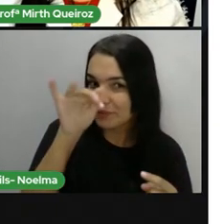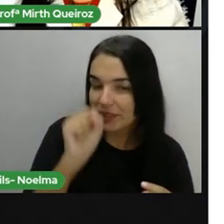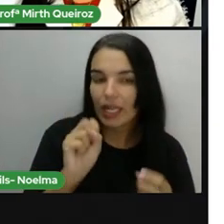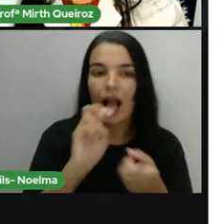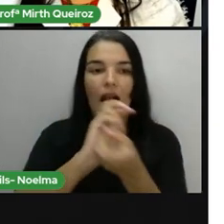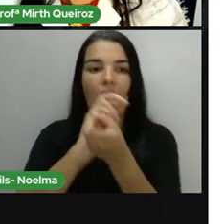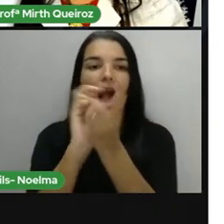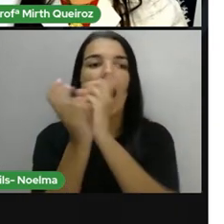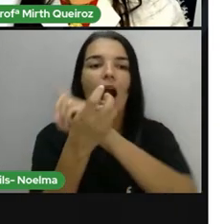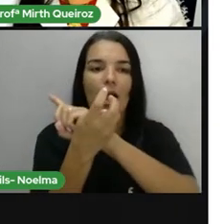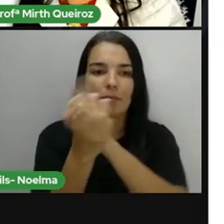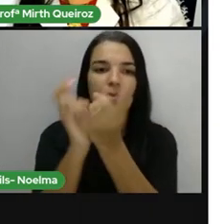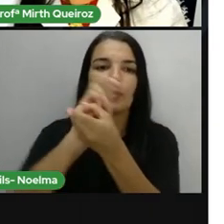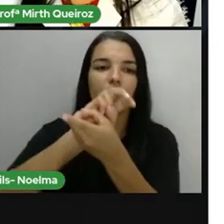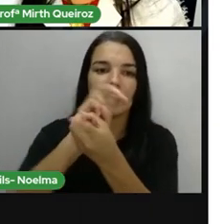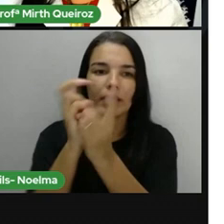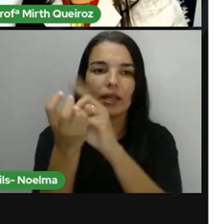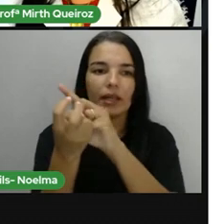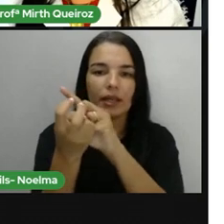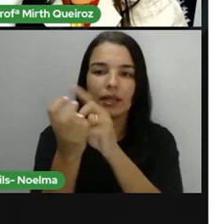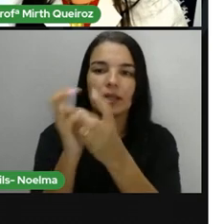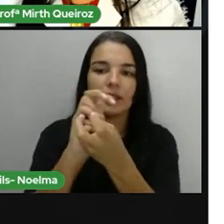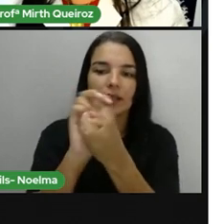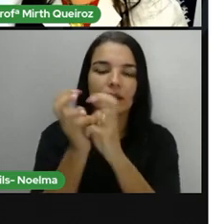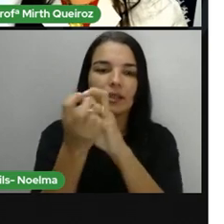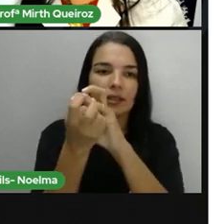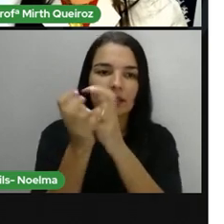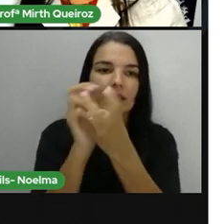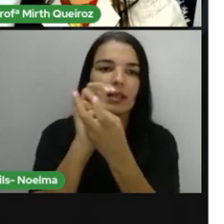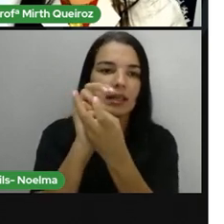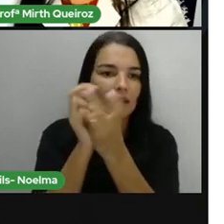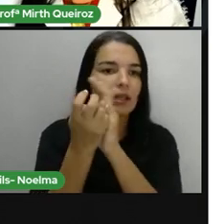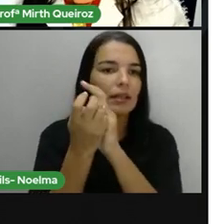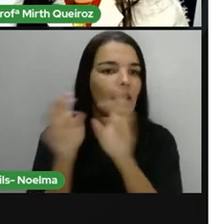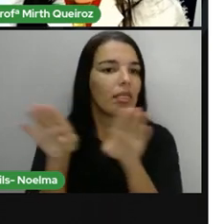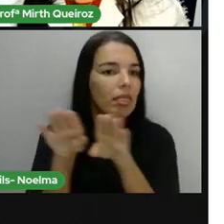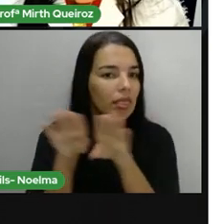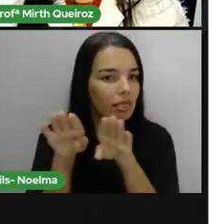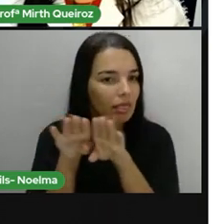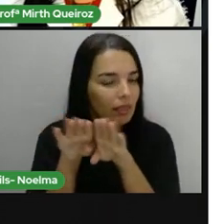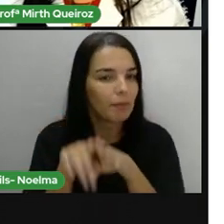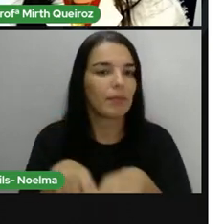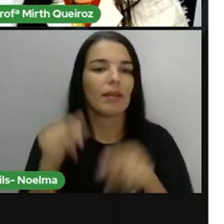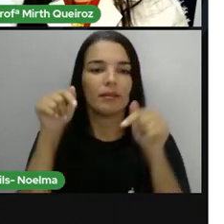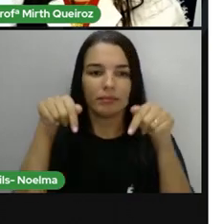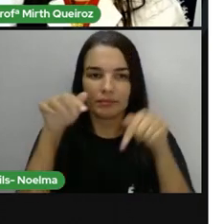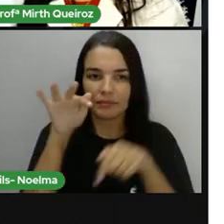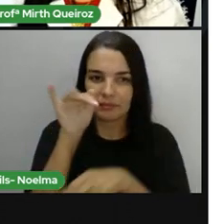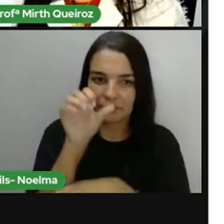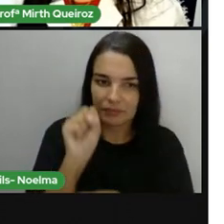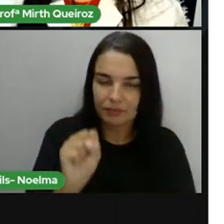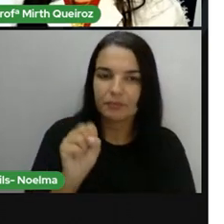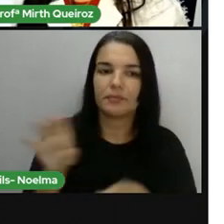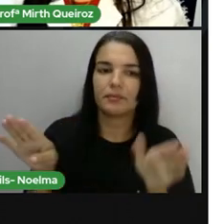temos a Capoeira, né? Que é um patrimônio imaterial também da cidade de Feira de Santana,